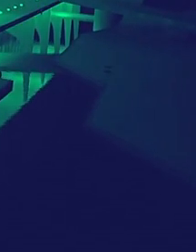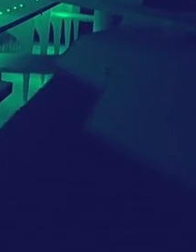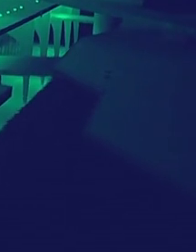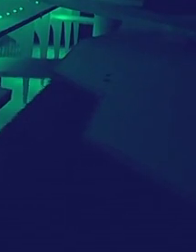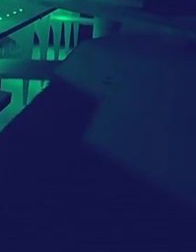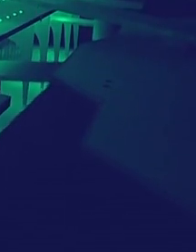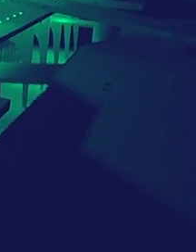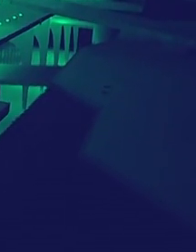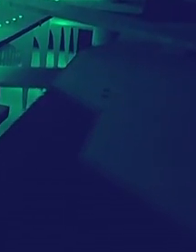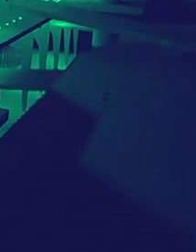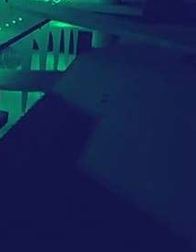A NBR e a TV do governo federal.